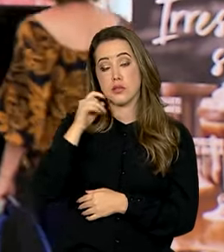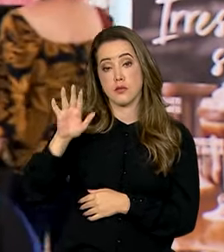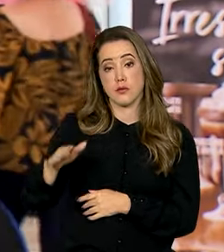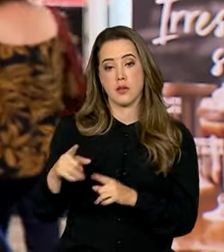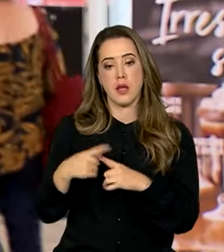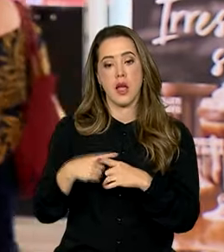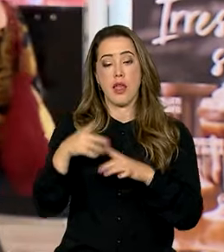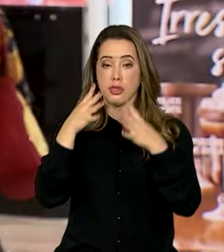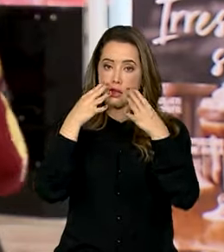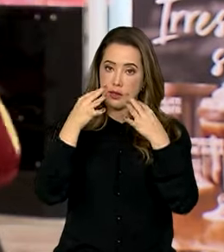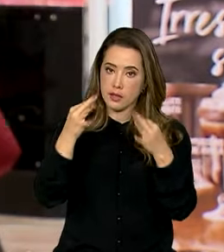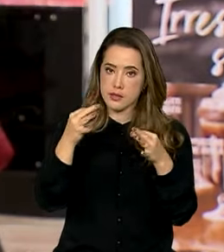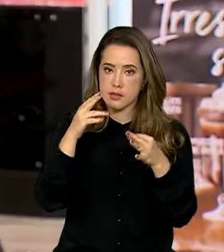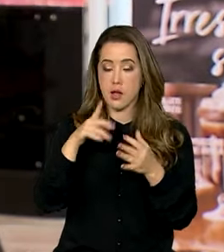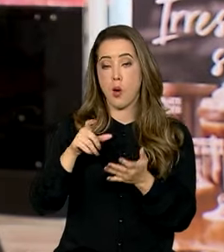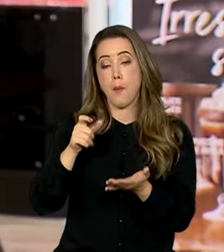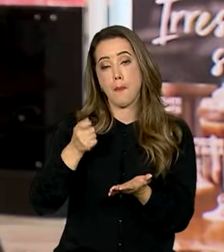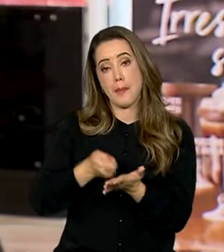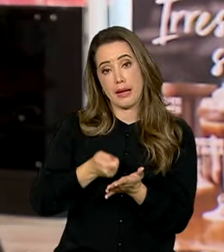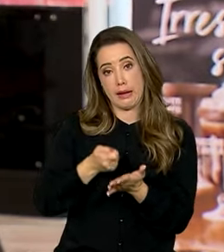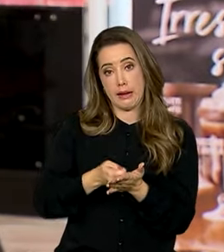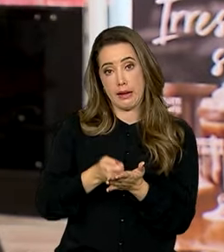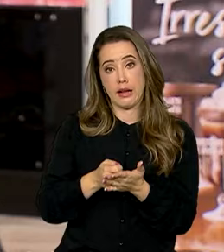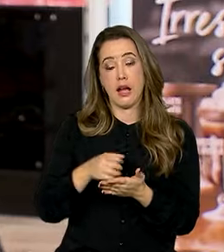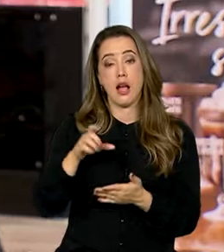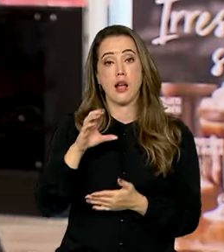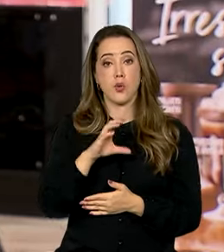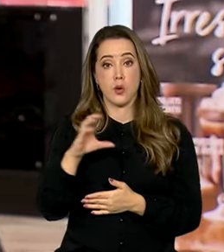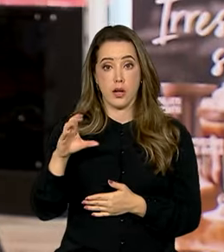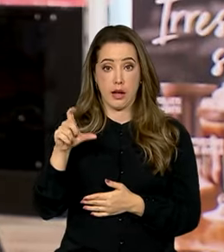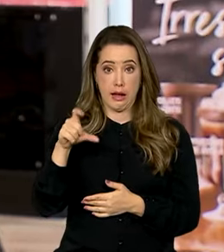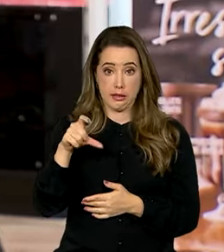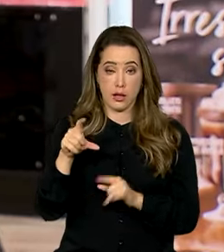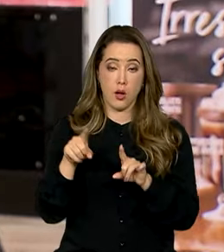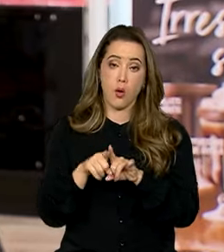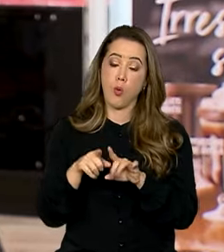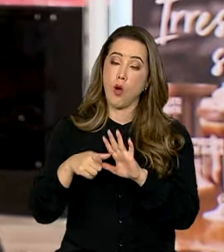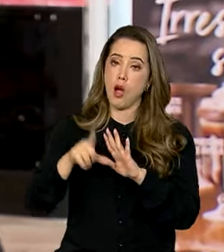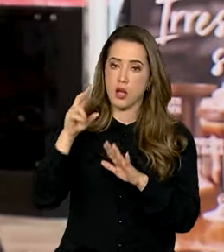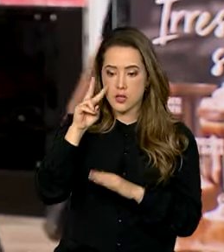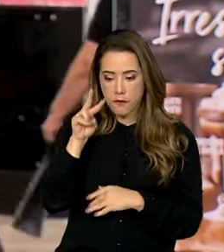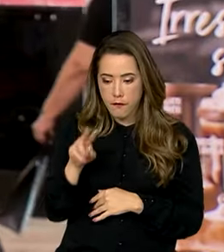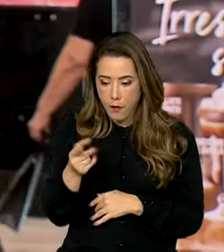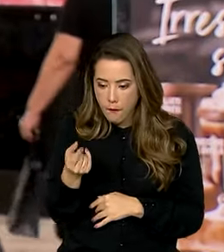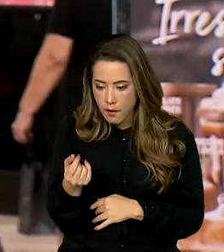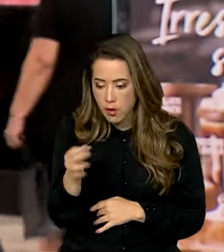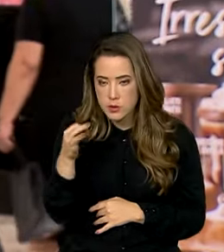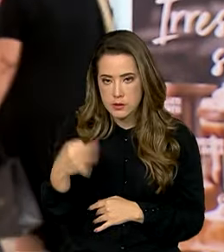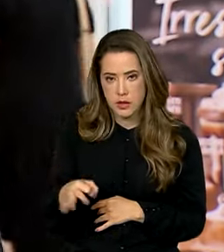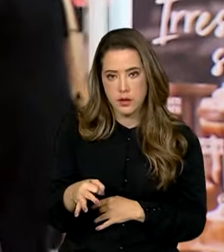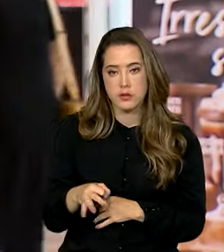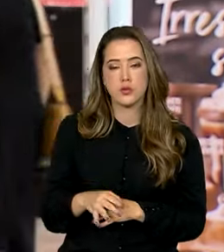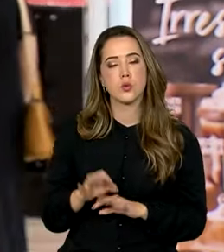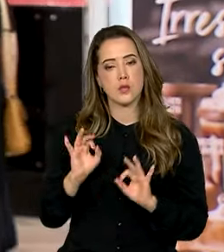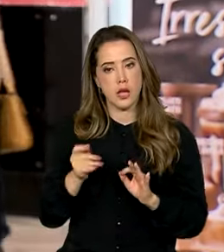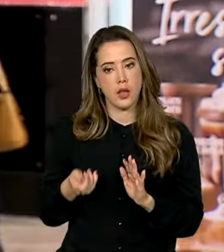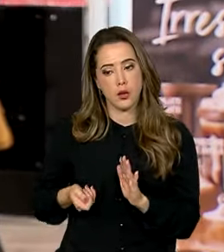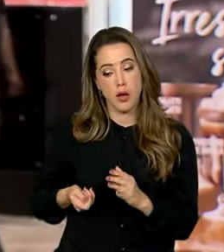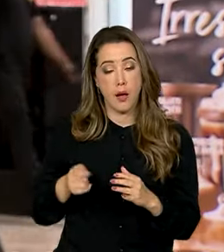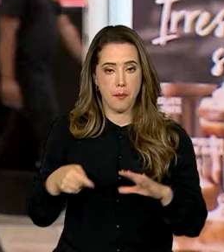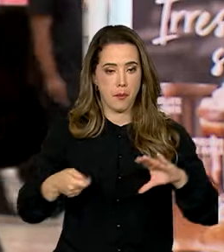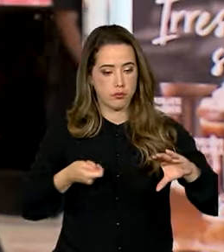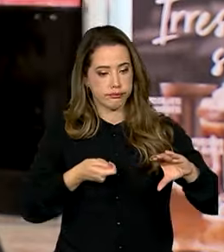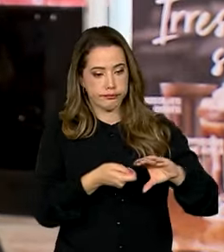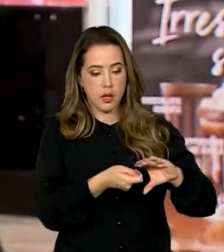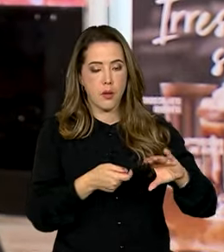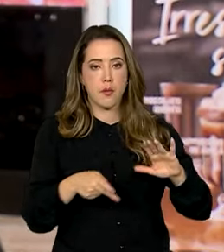importante conferir o valor na maquininha antes de digitar a senha. O ideal é que o próprio consumidor insira o cartão na máquina.